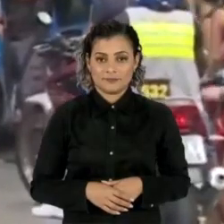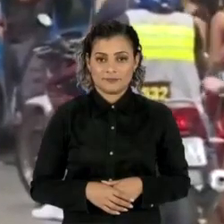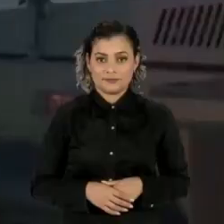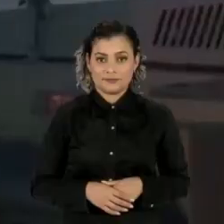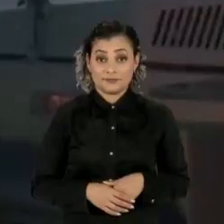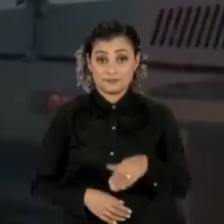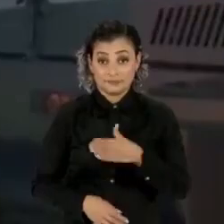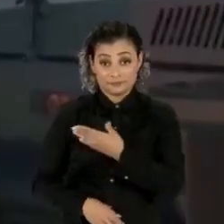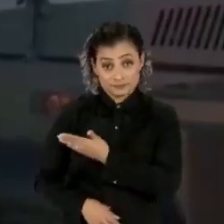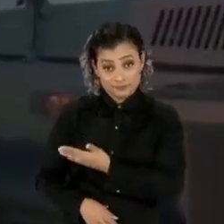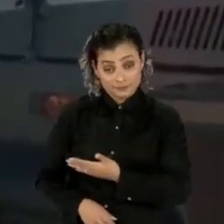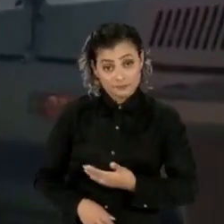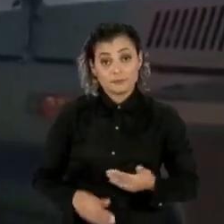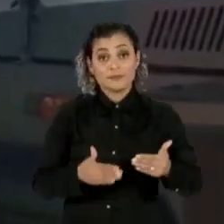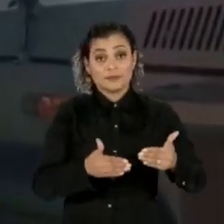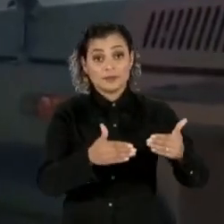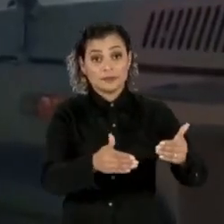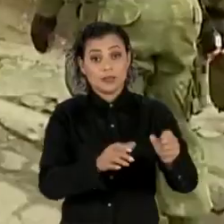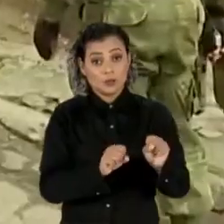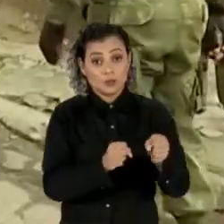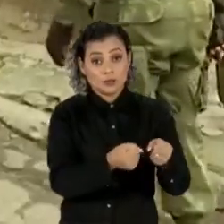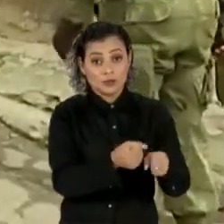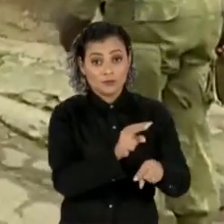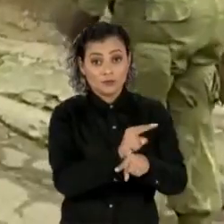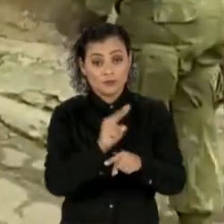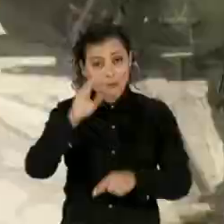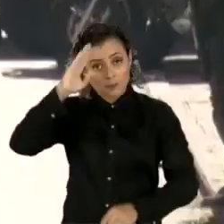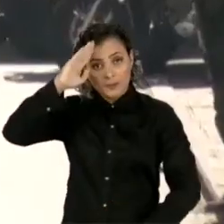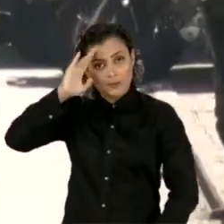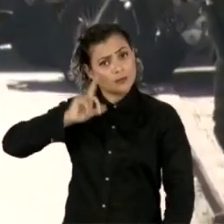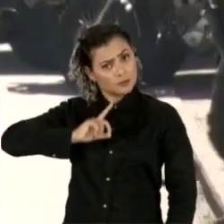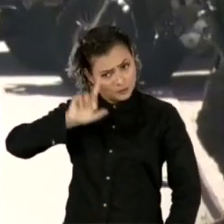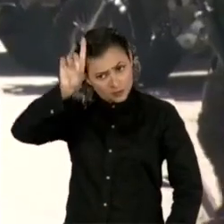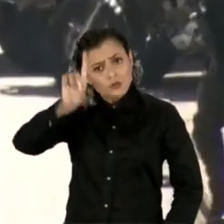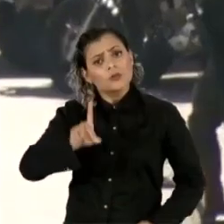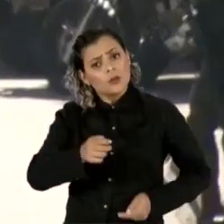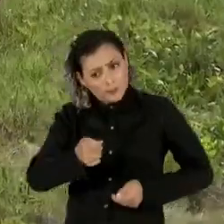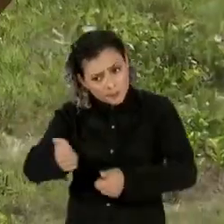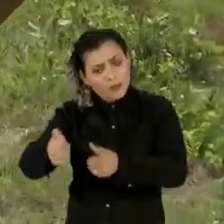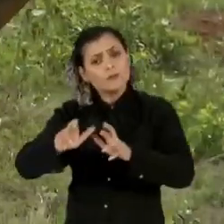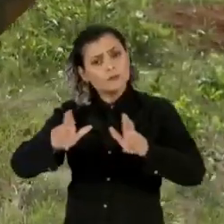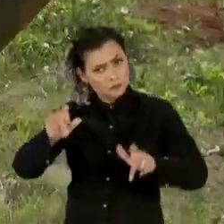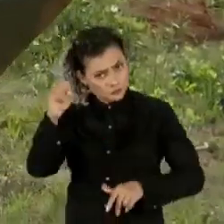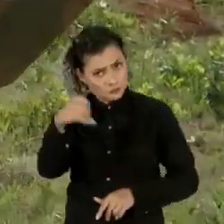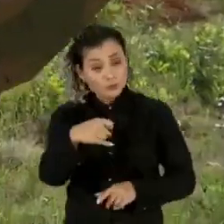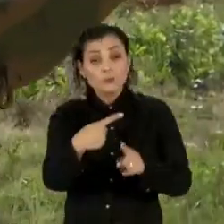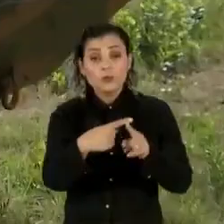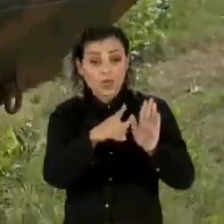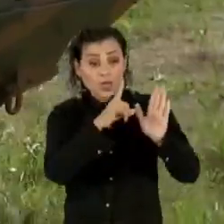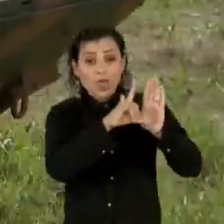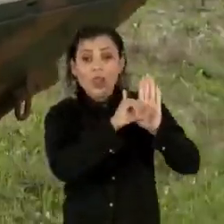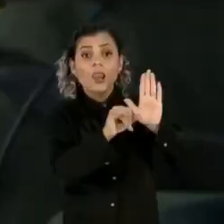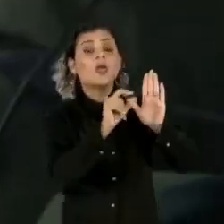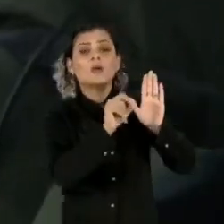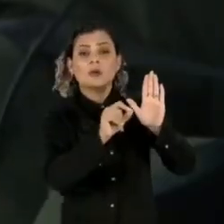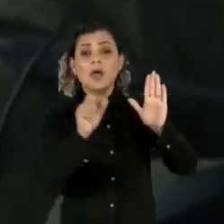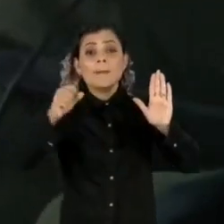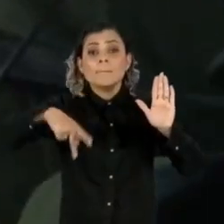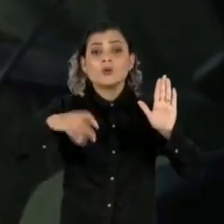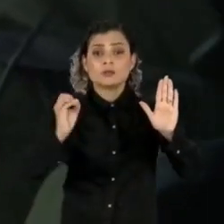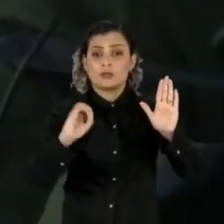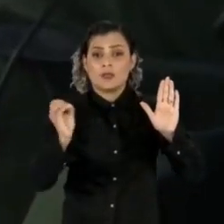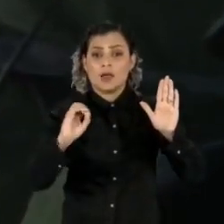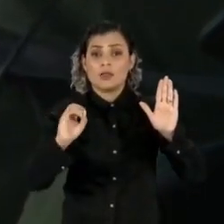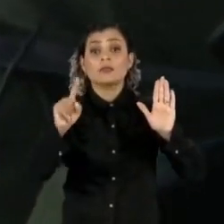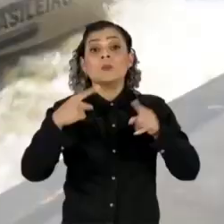O Ministério da Defesa alega que os militares têm direito a benefícios diferentes, pois pela legislação não se aposentam.